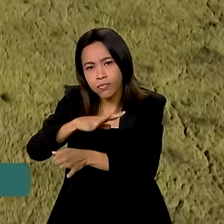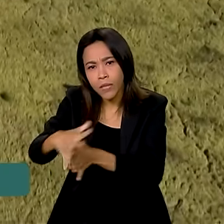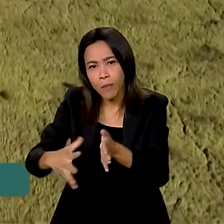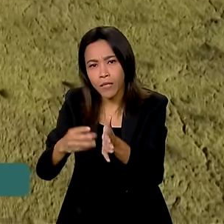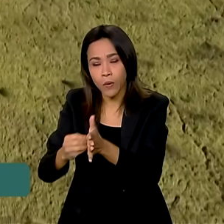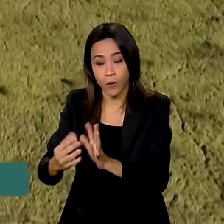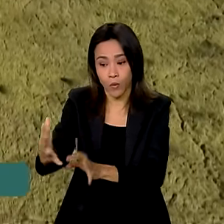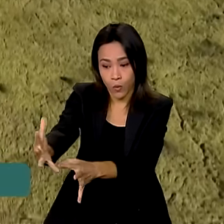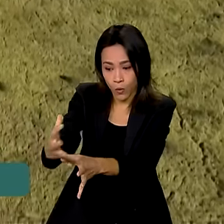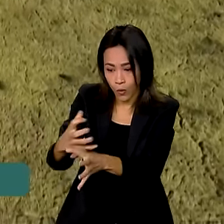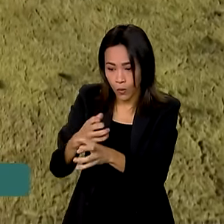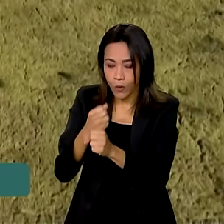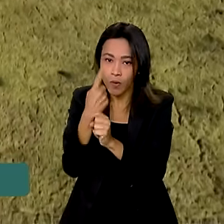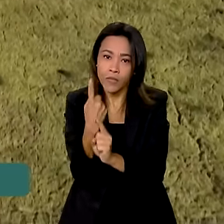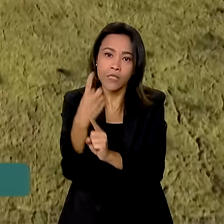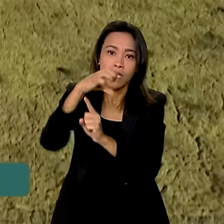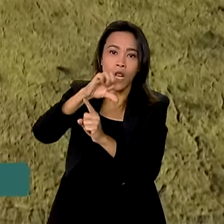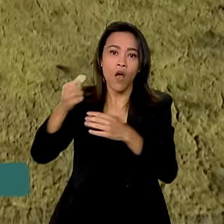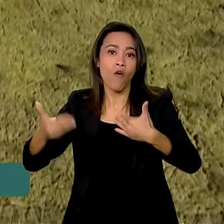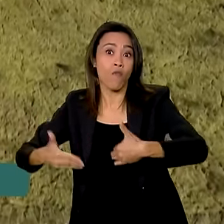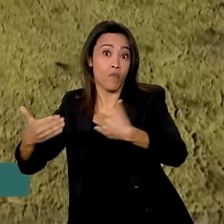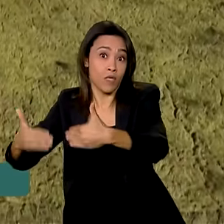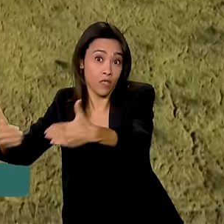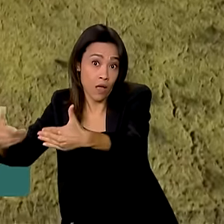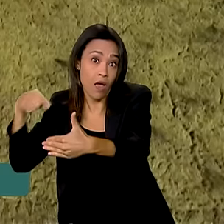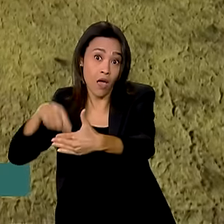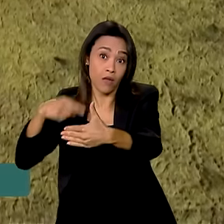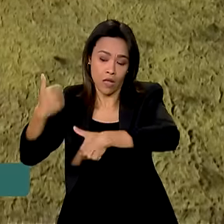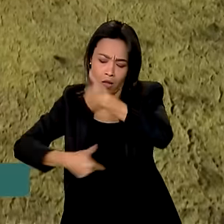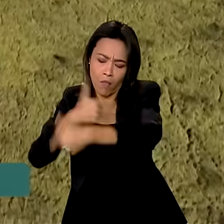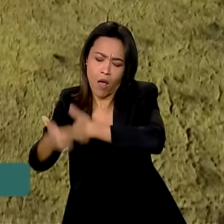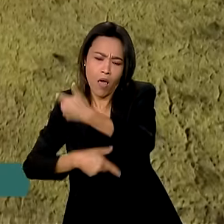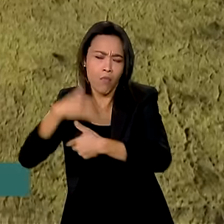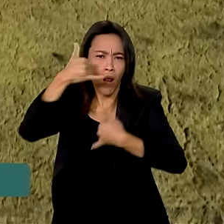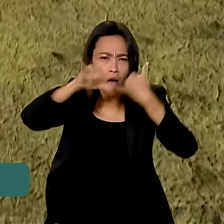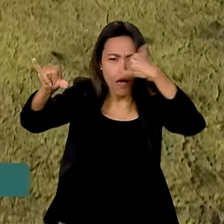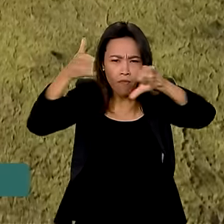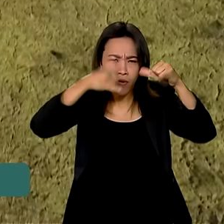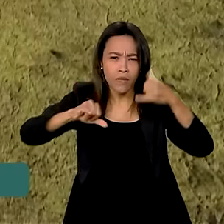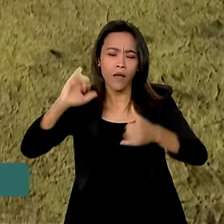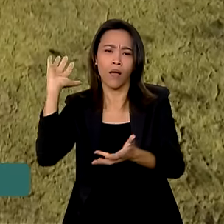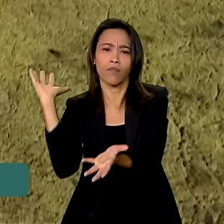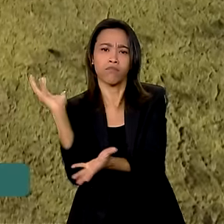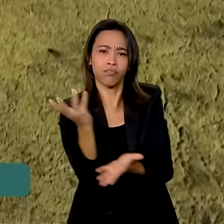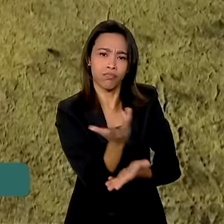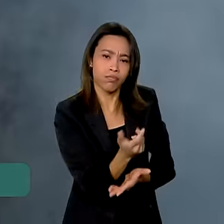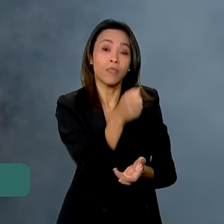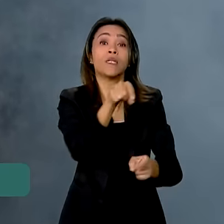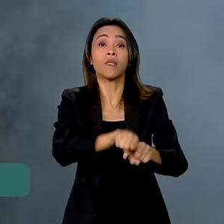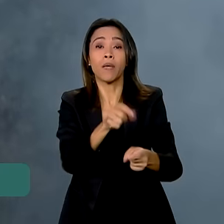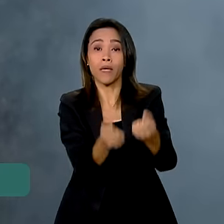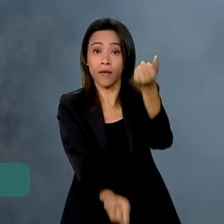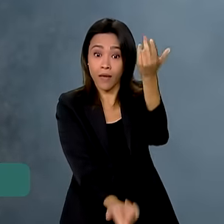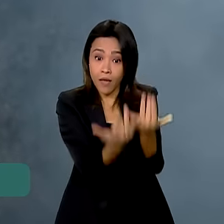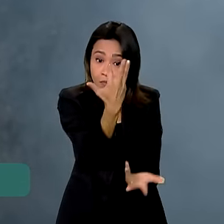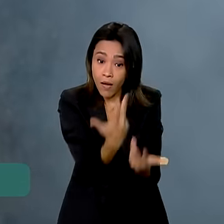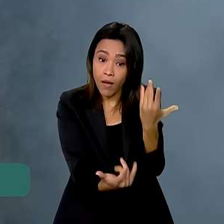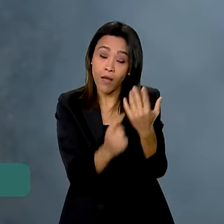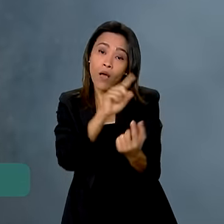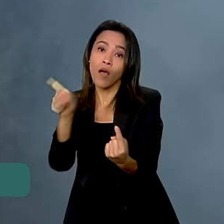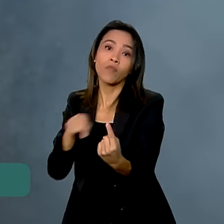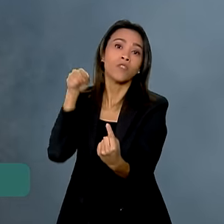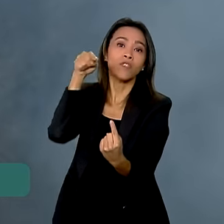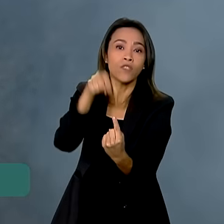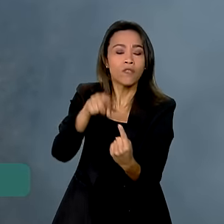ministérios integram a Comissão Permanente de Prevenção e Controle do Desmatamento e Queimadas, que tem o objetivo de